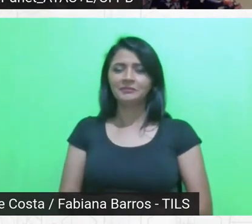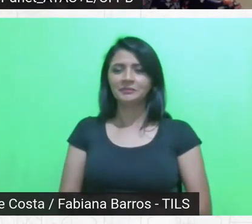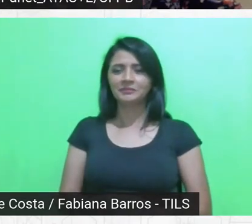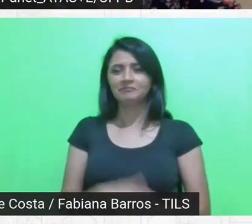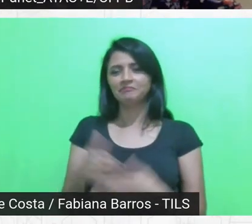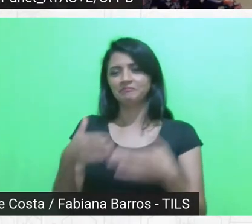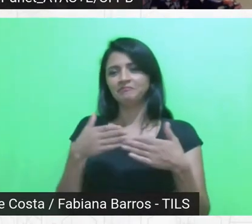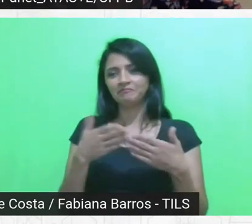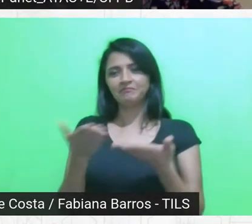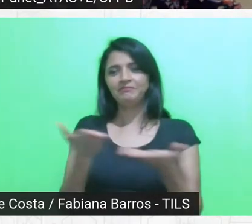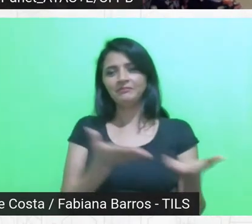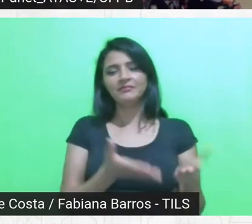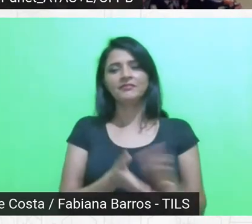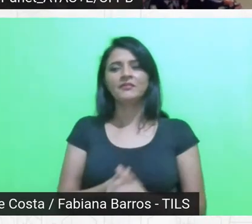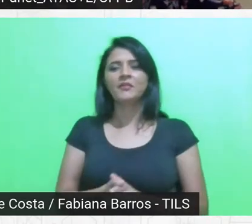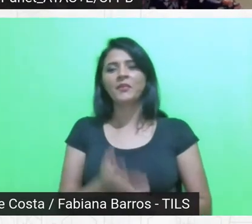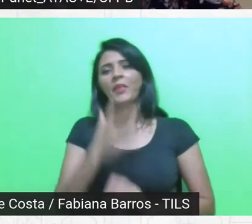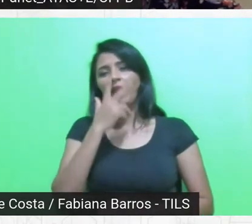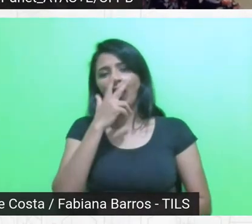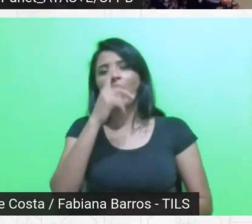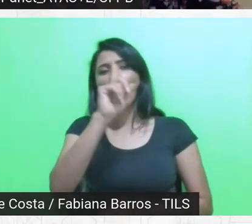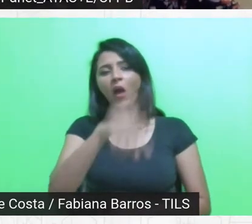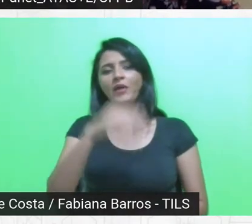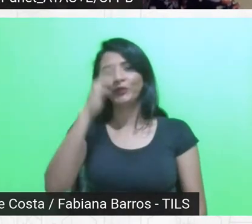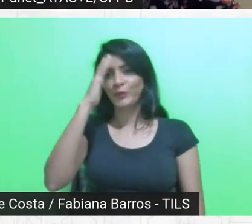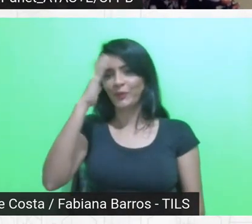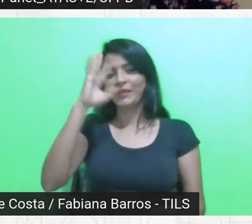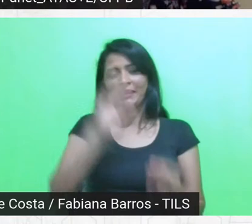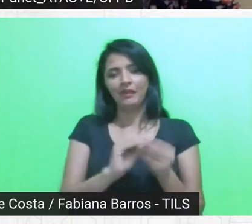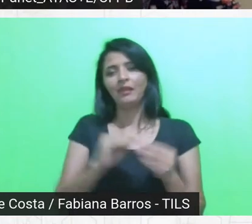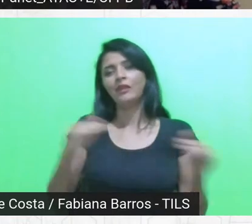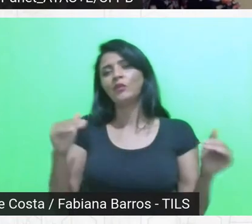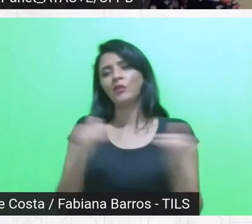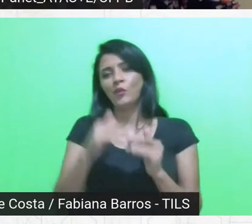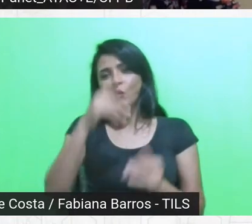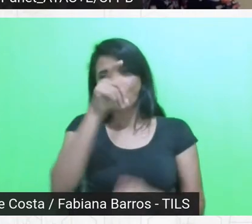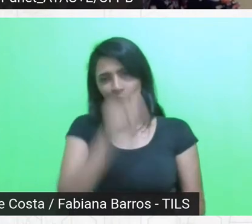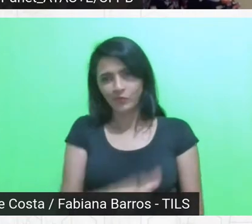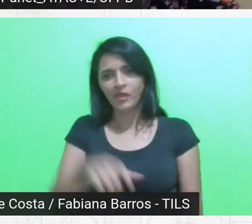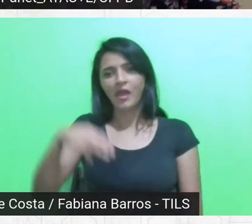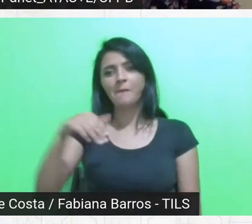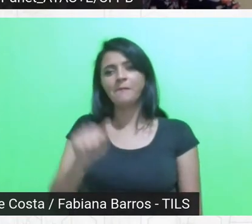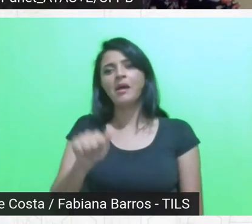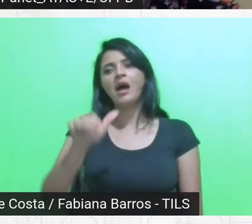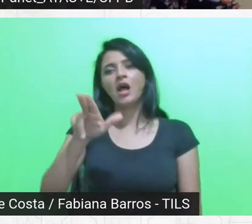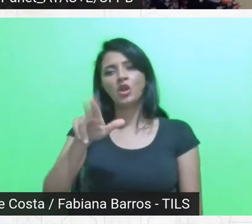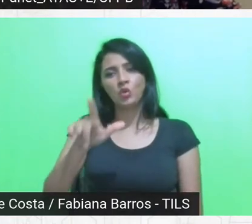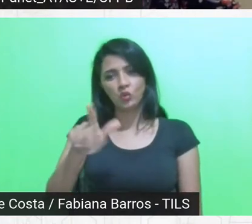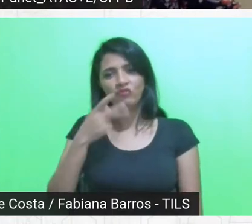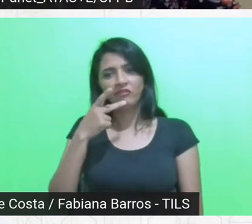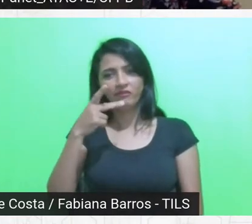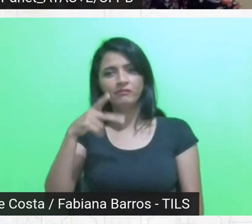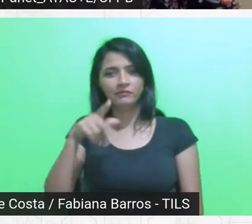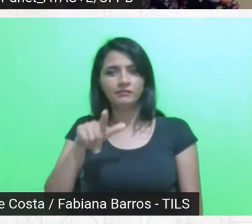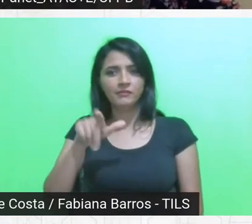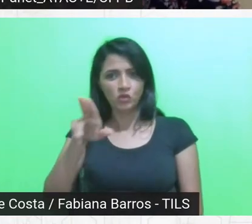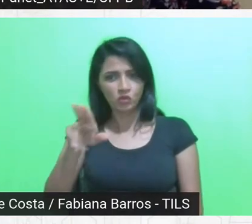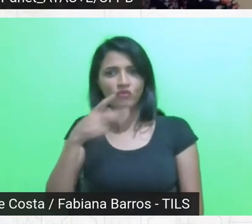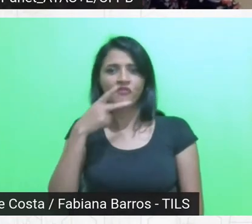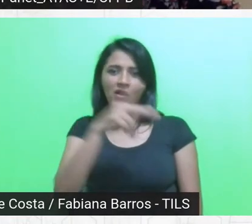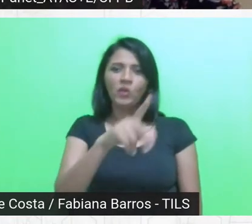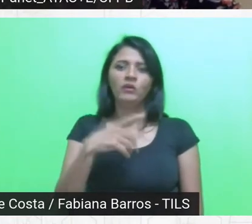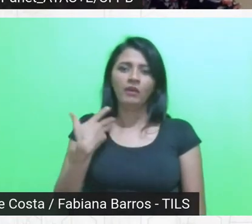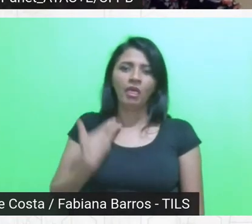Eu acho que eu compreendo muito bem o que a Maria Lúcia falou, dessa função tão cansativa de